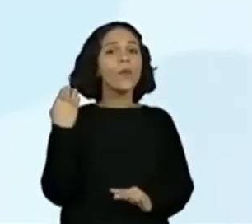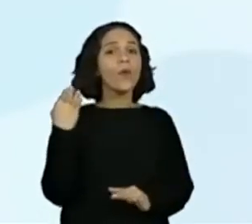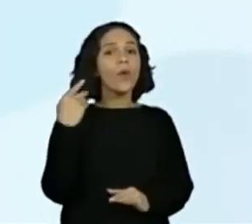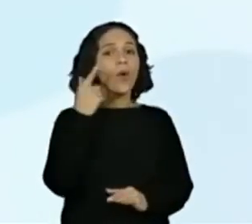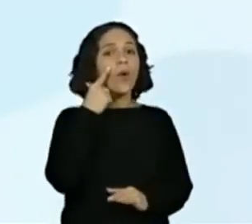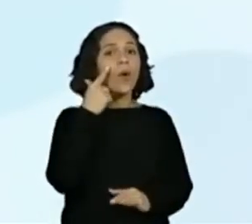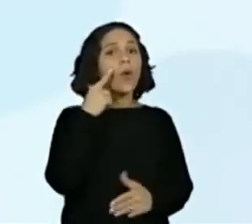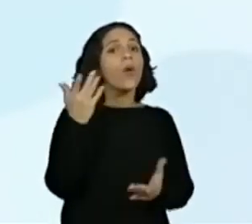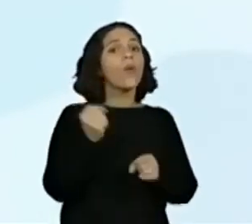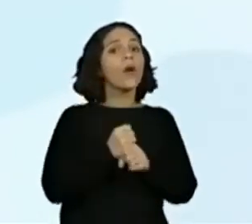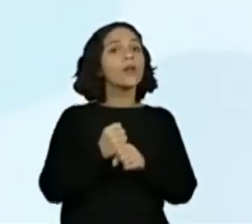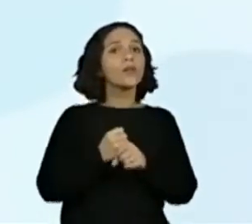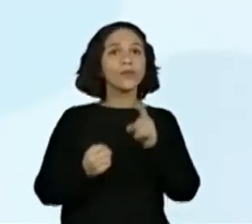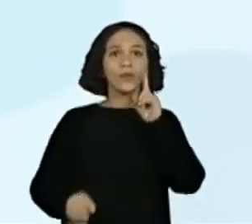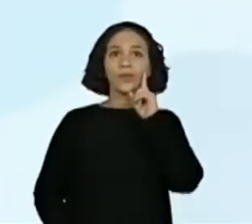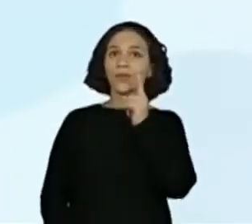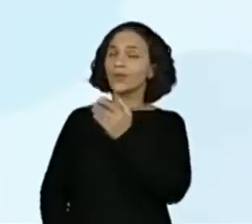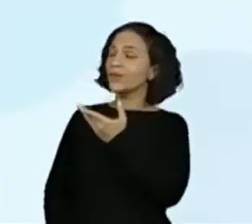falecimento dele.